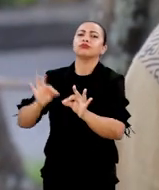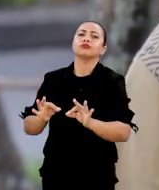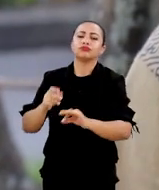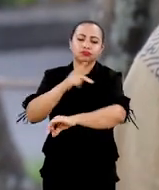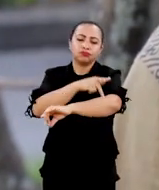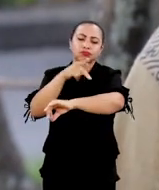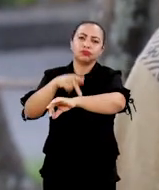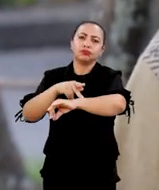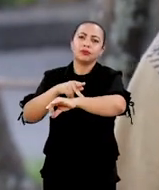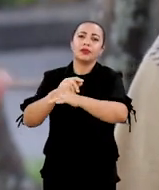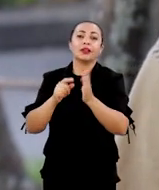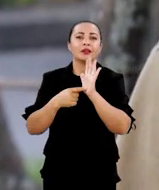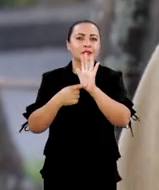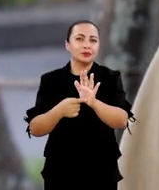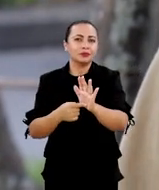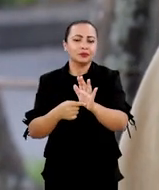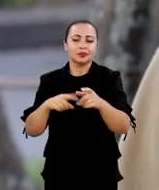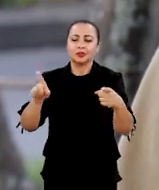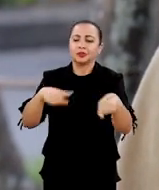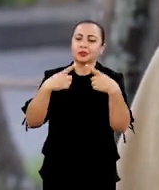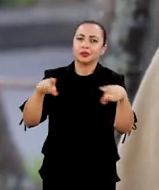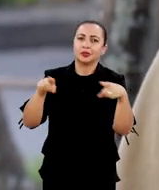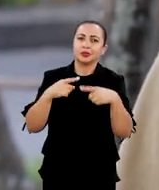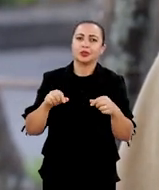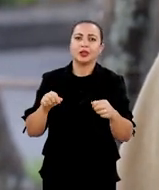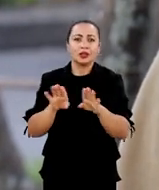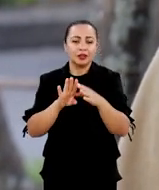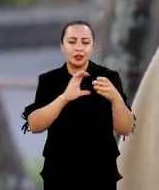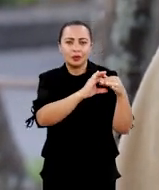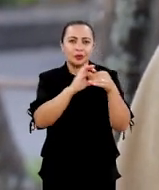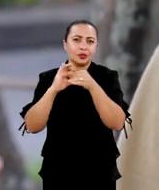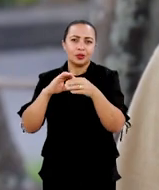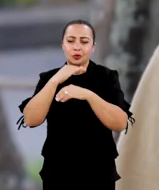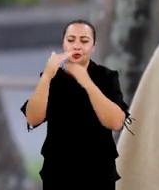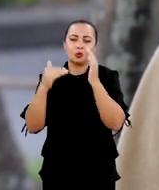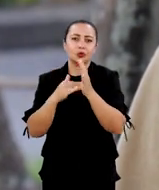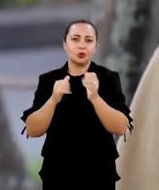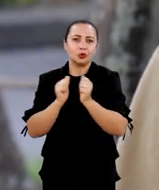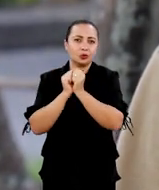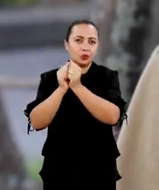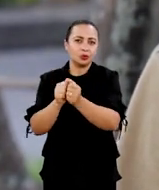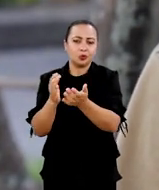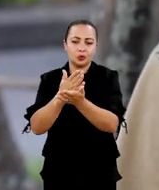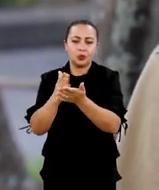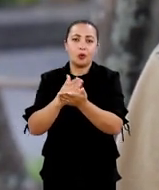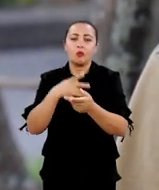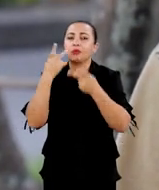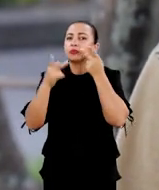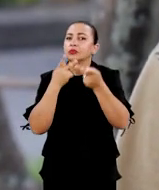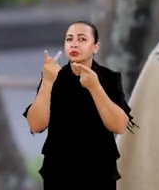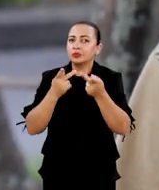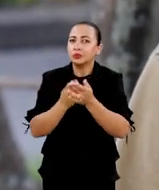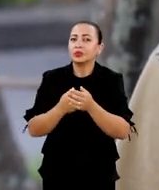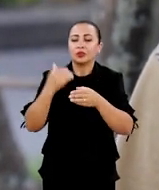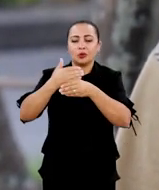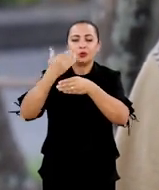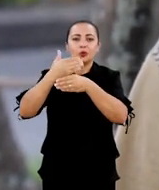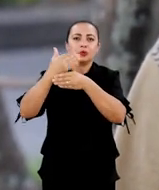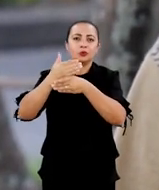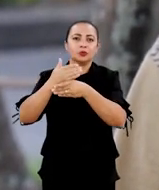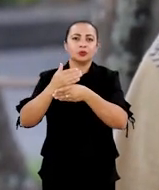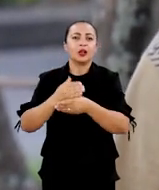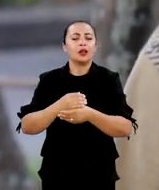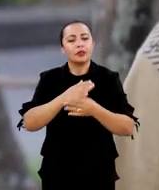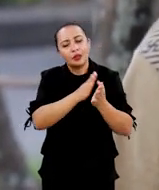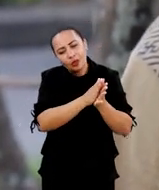artístico pedagógico que apresenta essas canções e que contextualiza todas elas junto com algumas narrativas que fomos